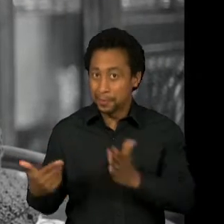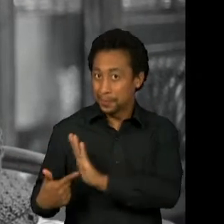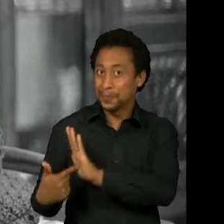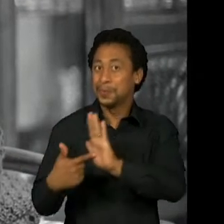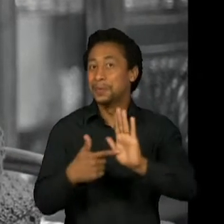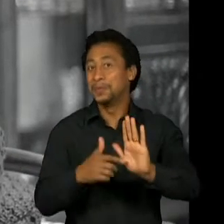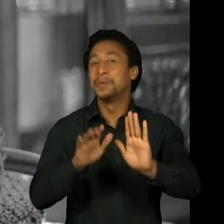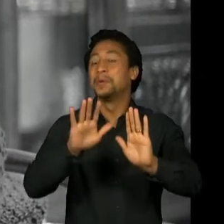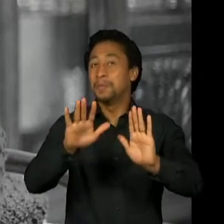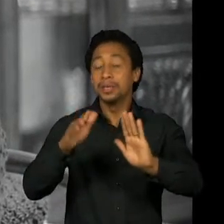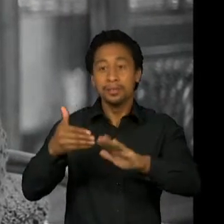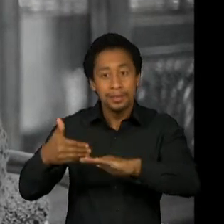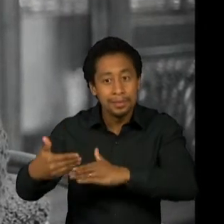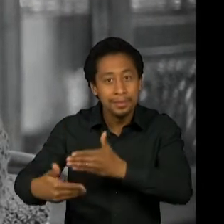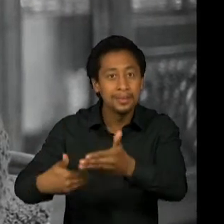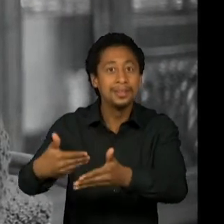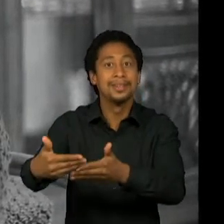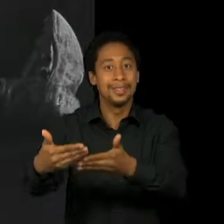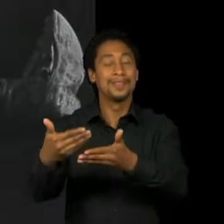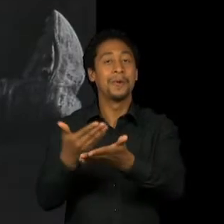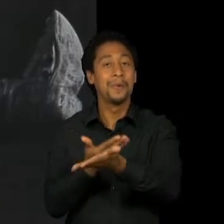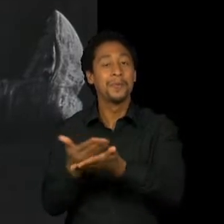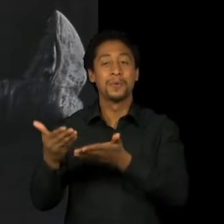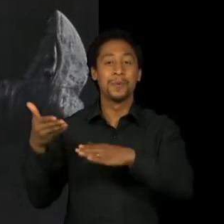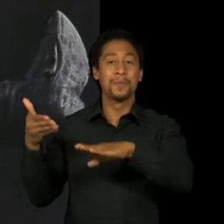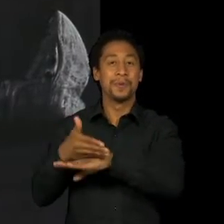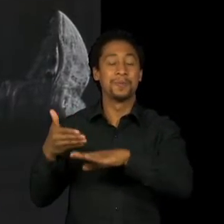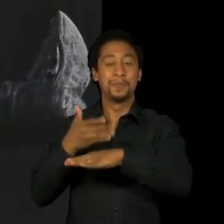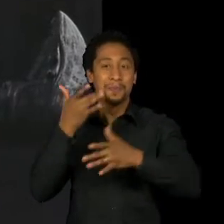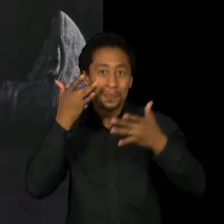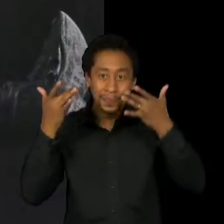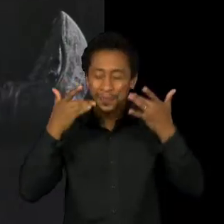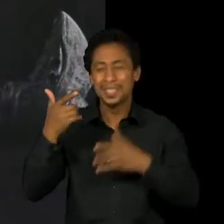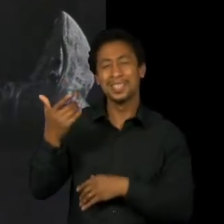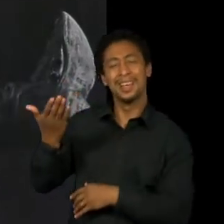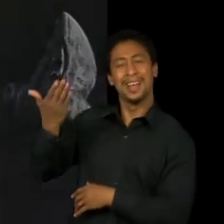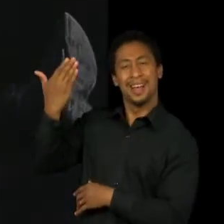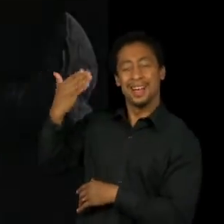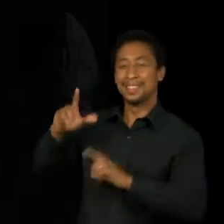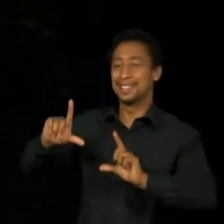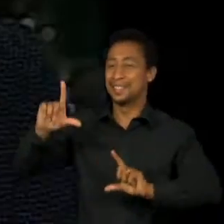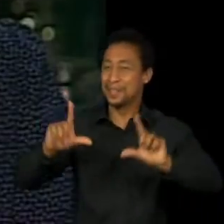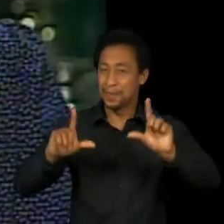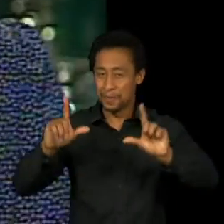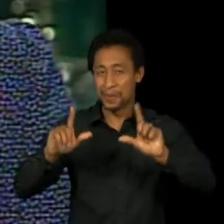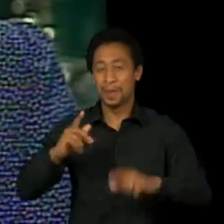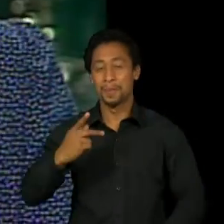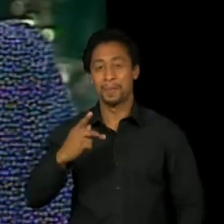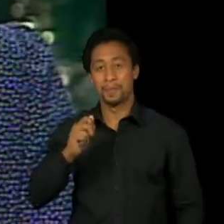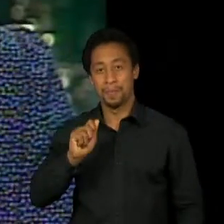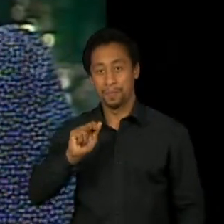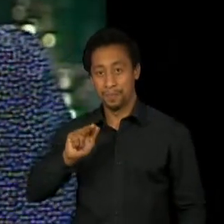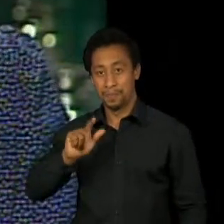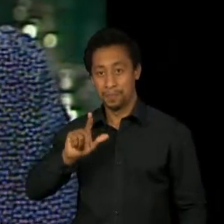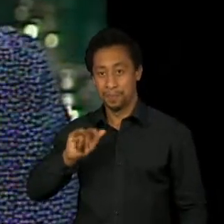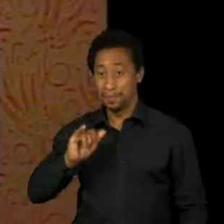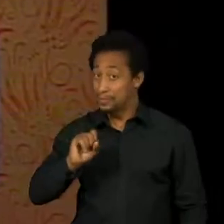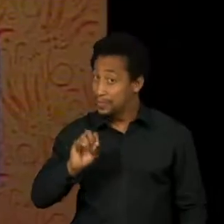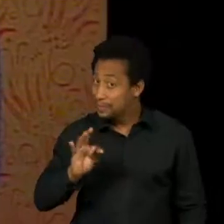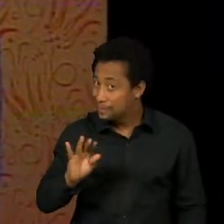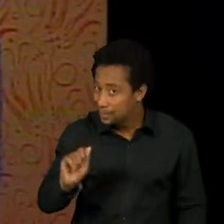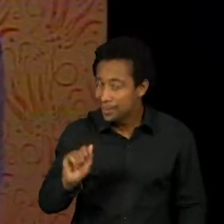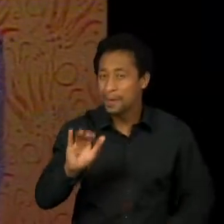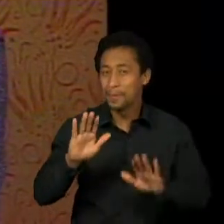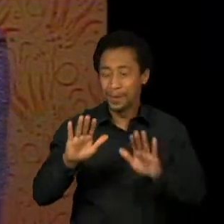elenco dos teleteatros da antiga TV paulista. Por toda a vida, Célia